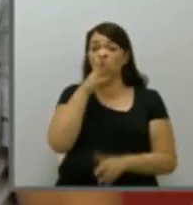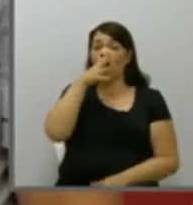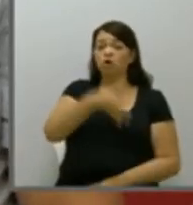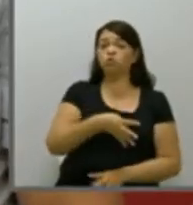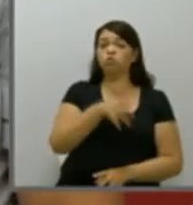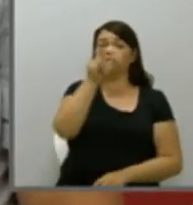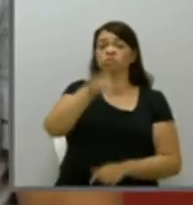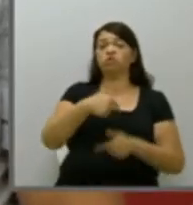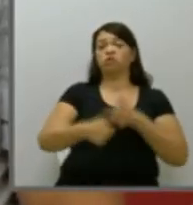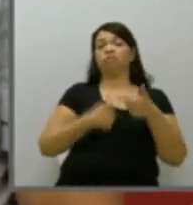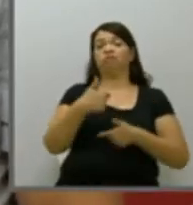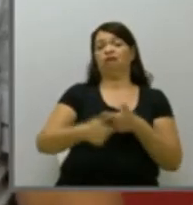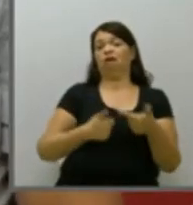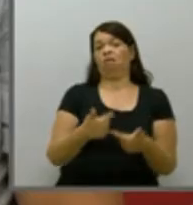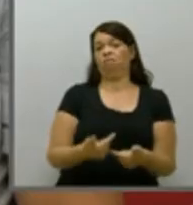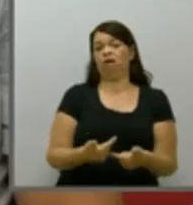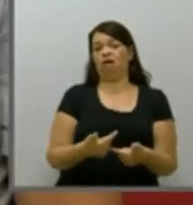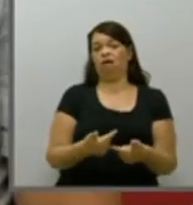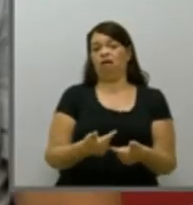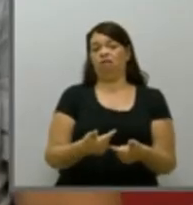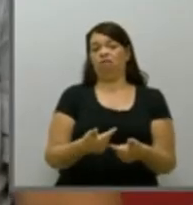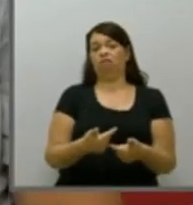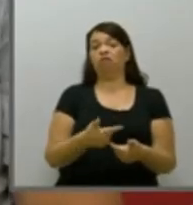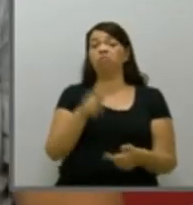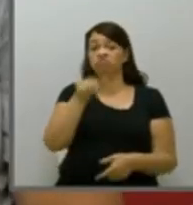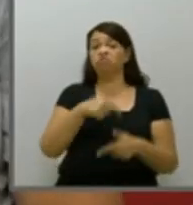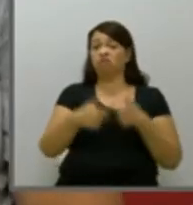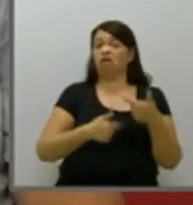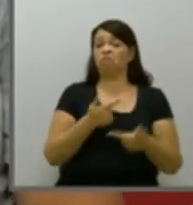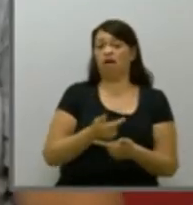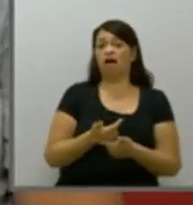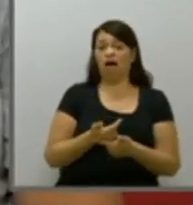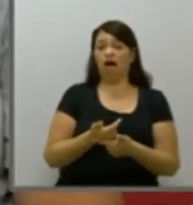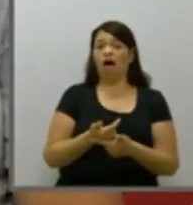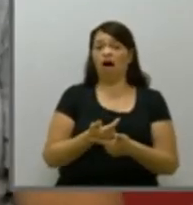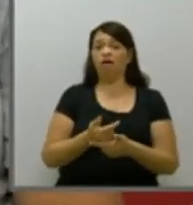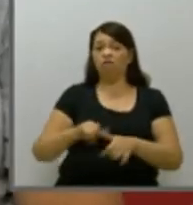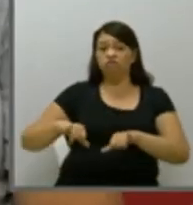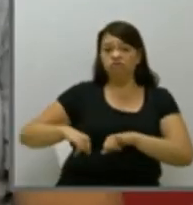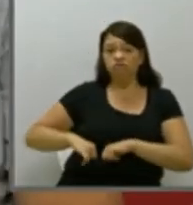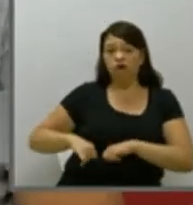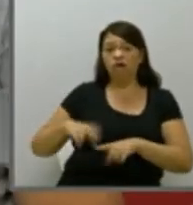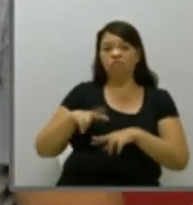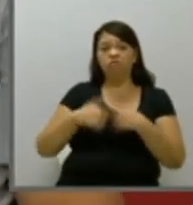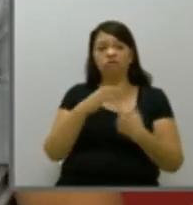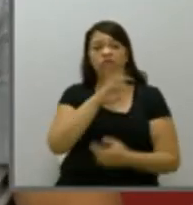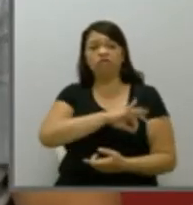Os trabalhadores estão pagando com desemprego, estão pagando com arrocho salarial.